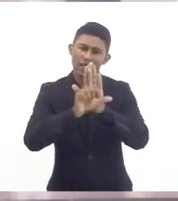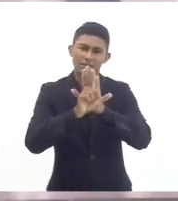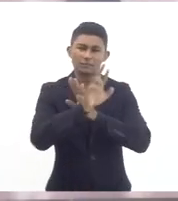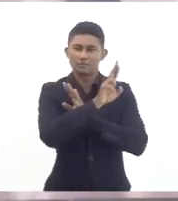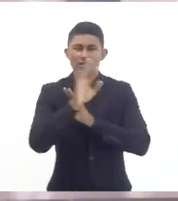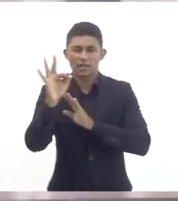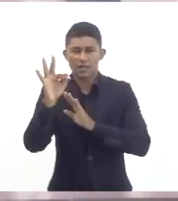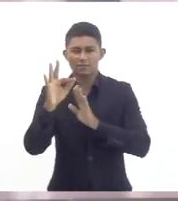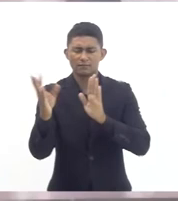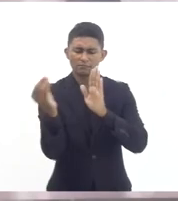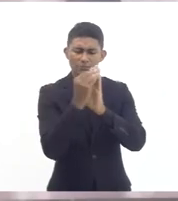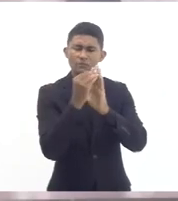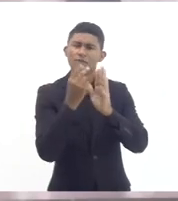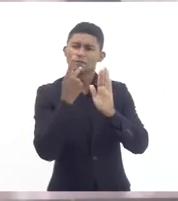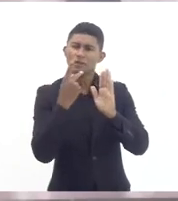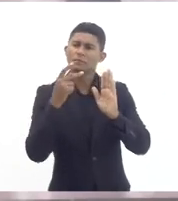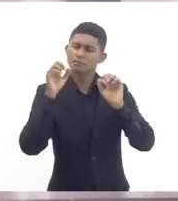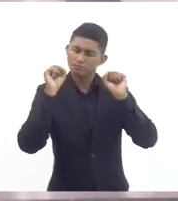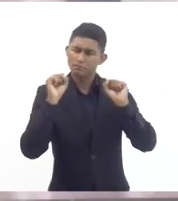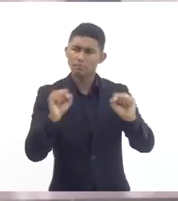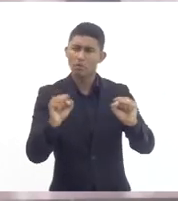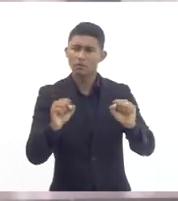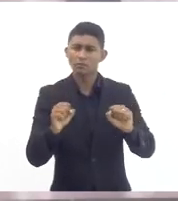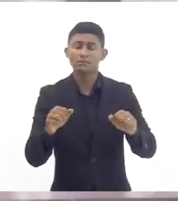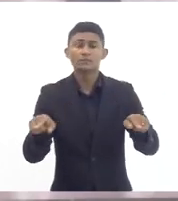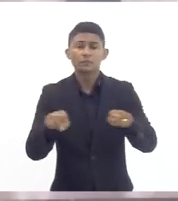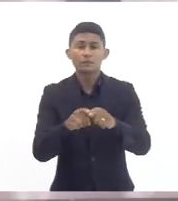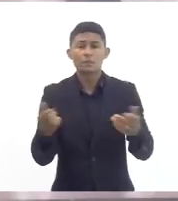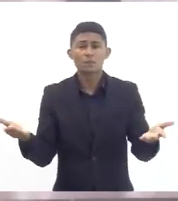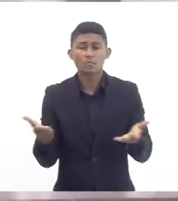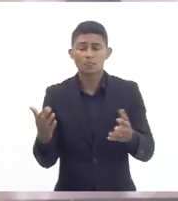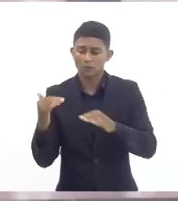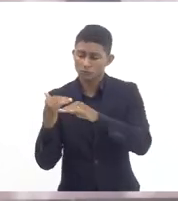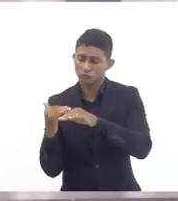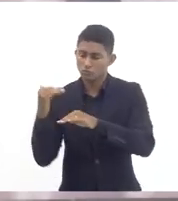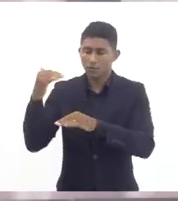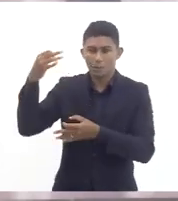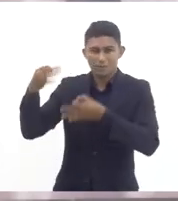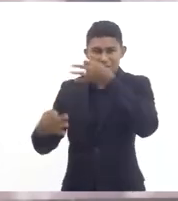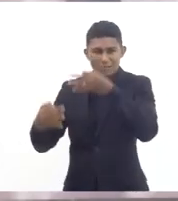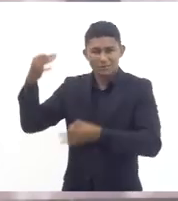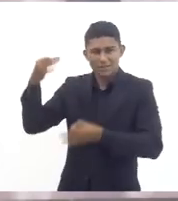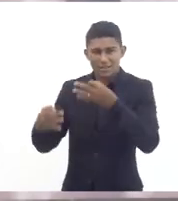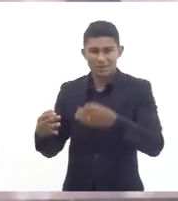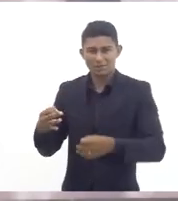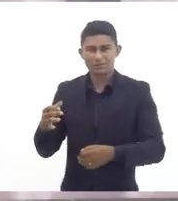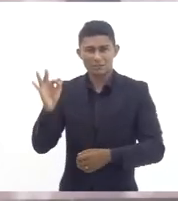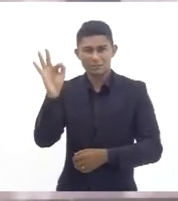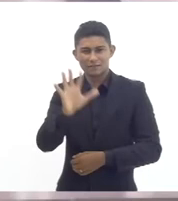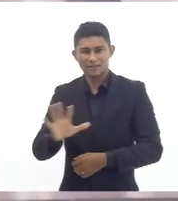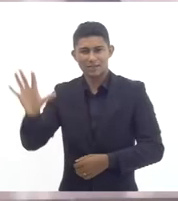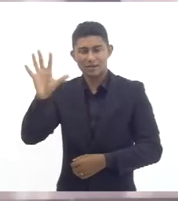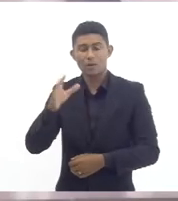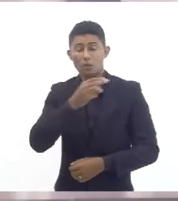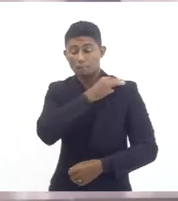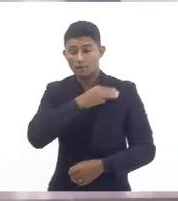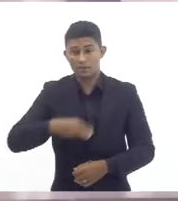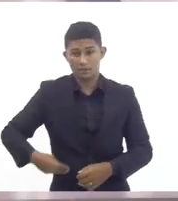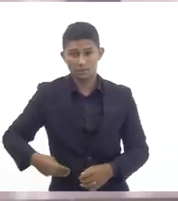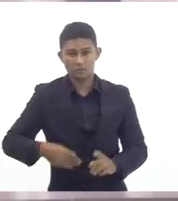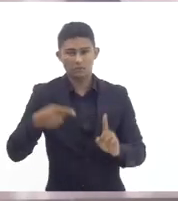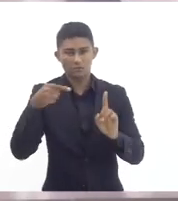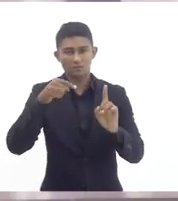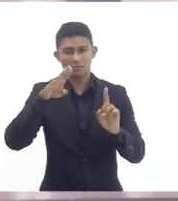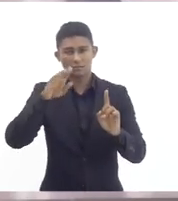além da gente estar no limbo há uma liminar hoje do Supremo Tribunal Federal concedida pelo ministro Barroso que também reforça o